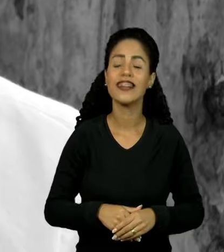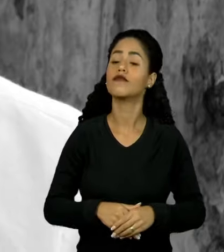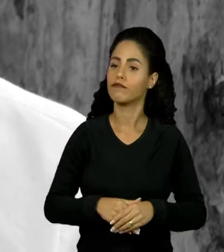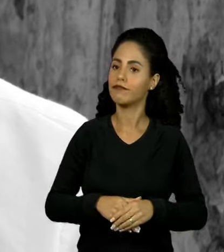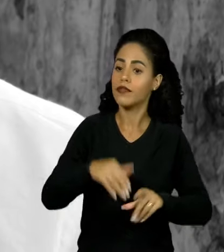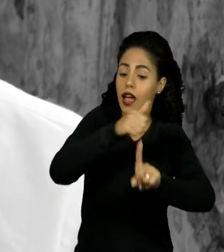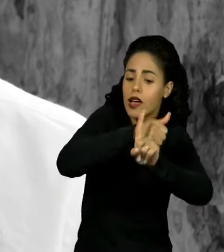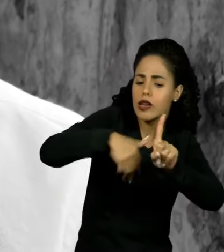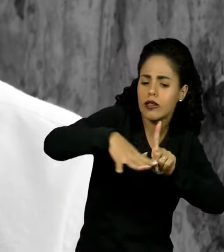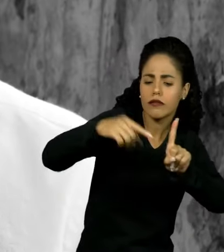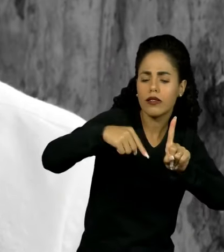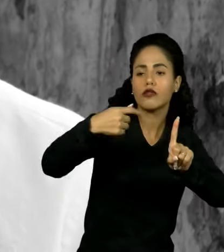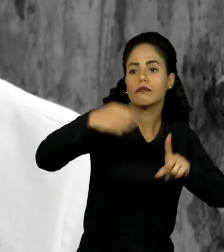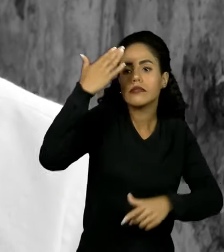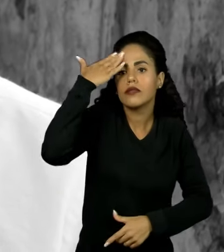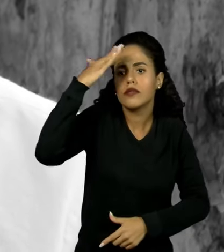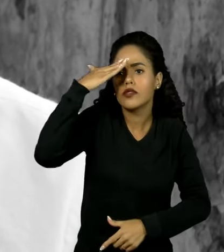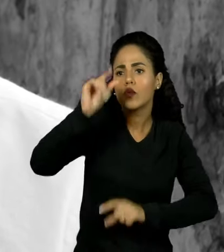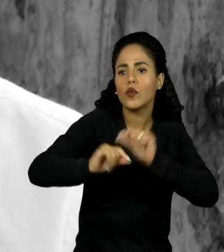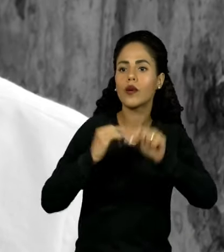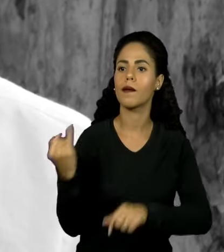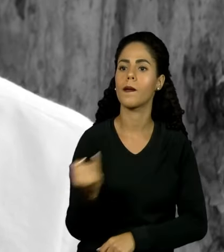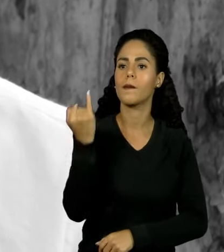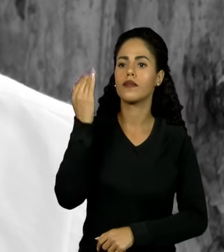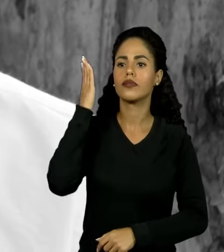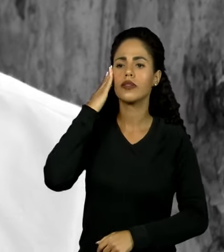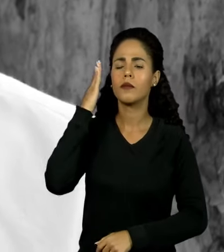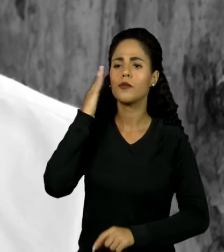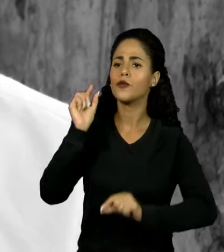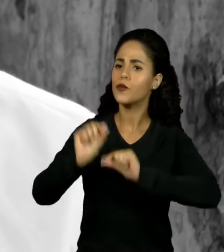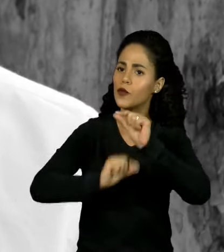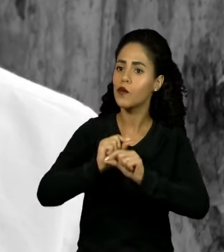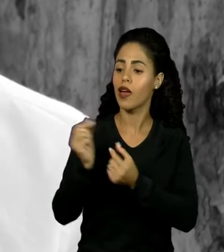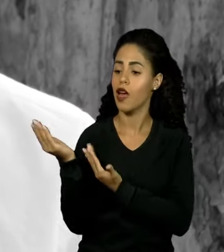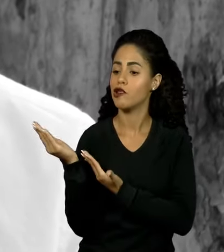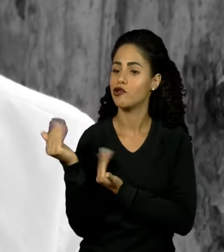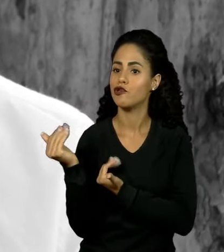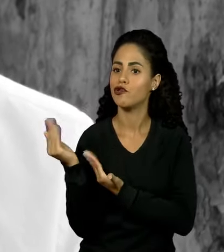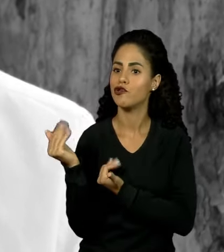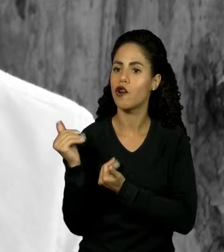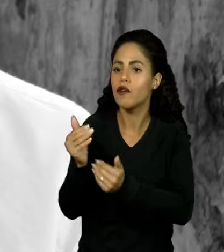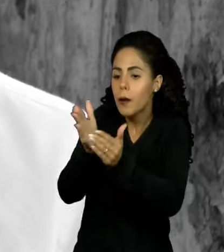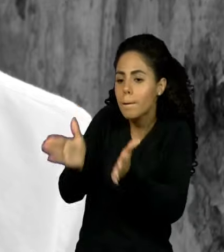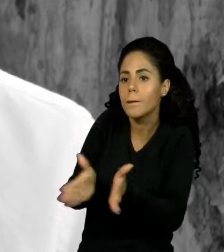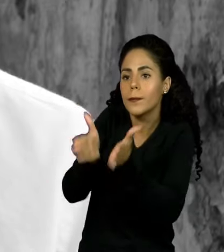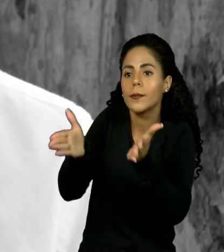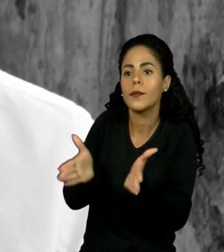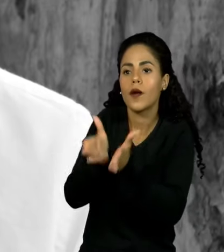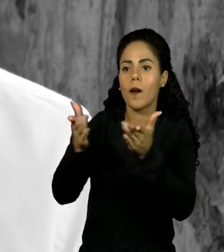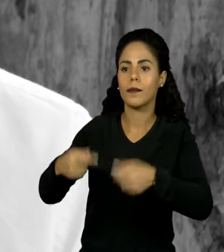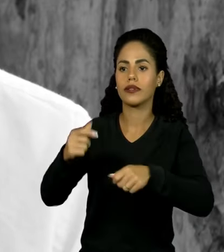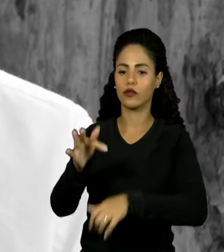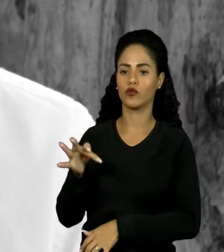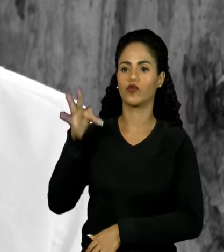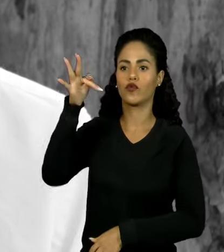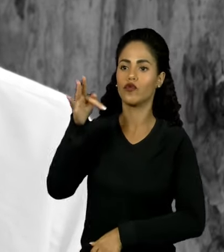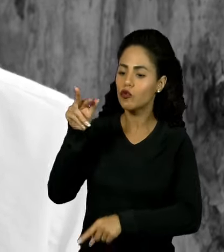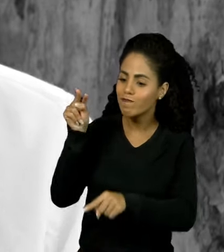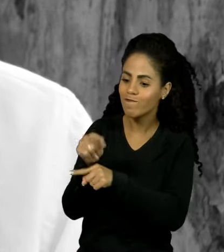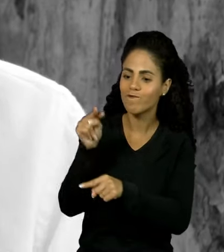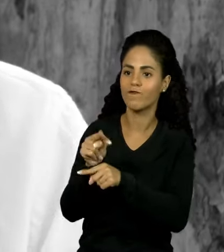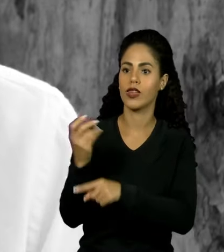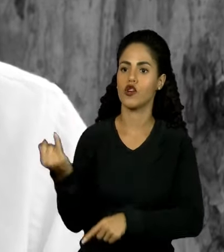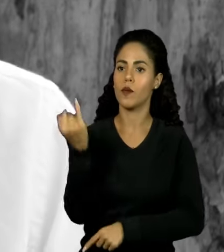precisa entender que ela é parte fundamental para fazer com que jovens de situação mais vulnerável tenham um futuro protegido,